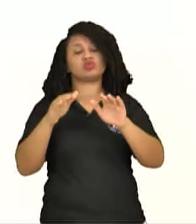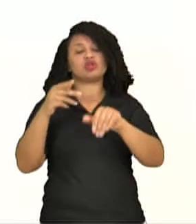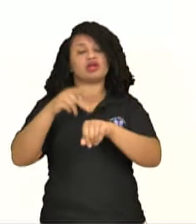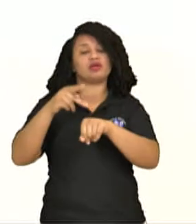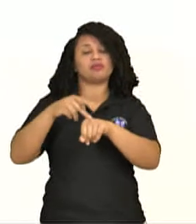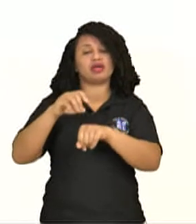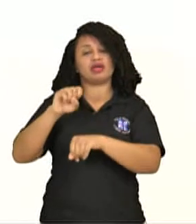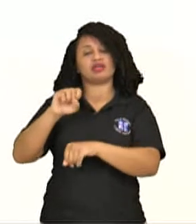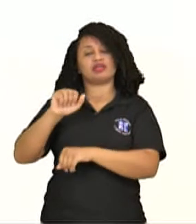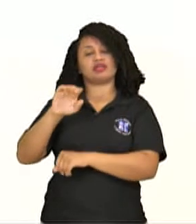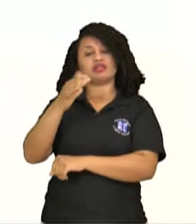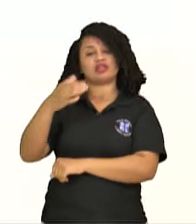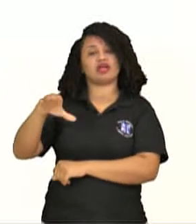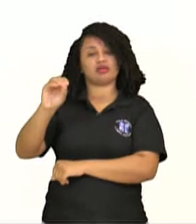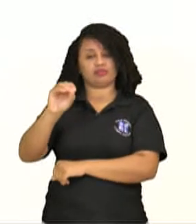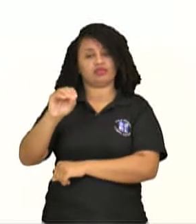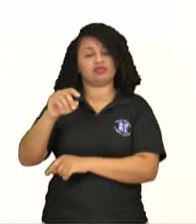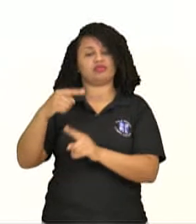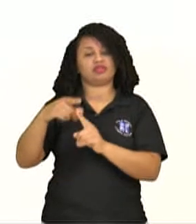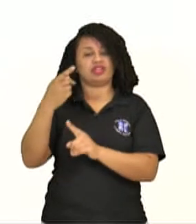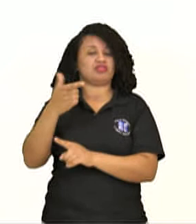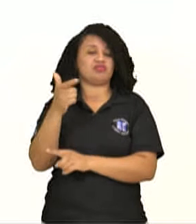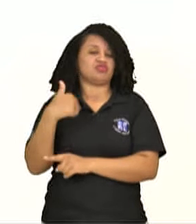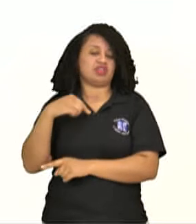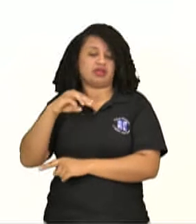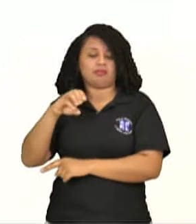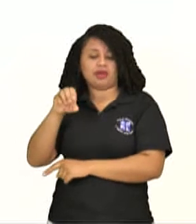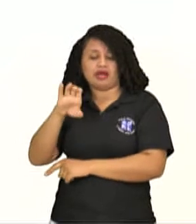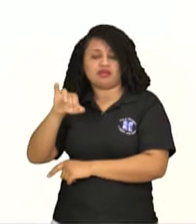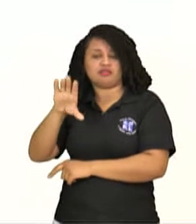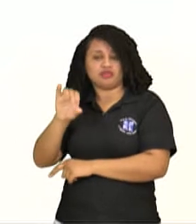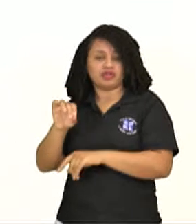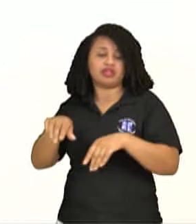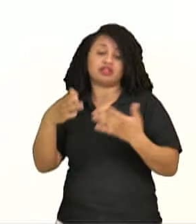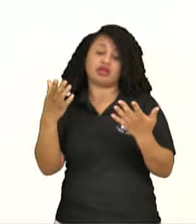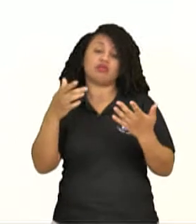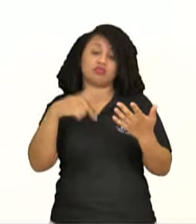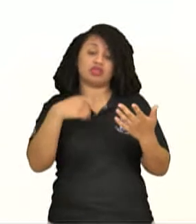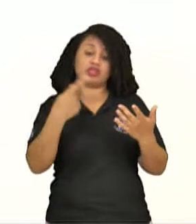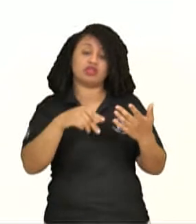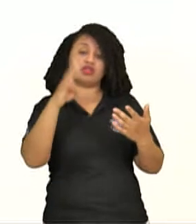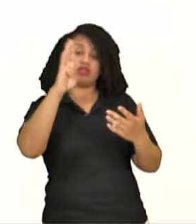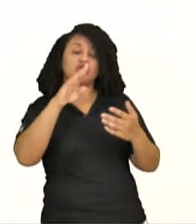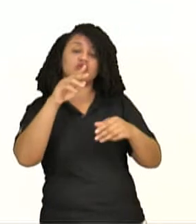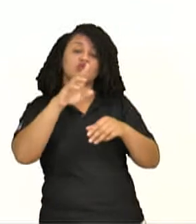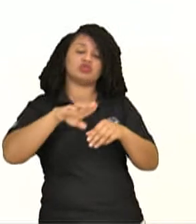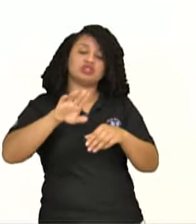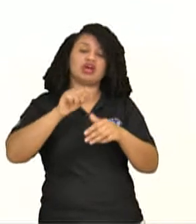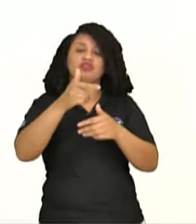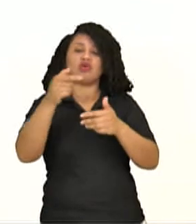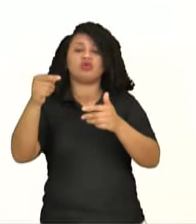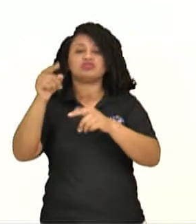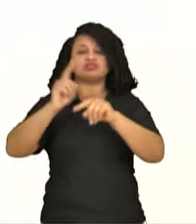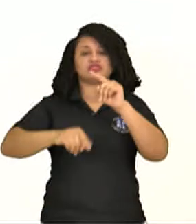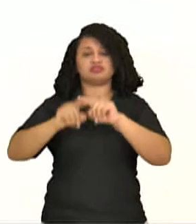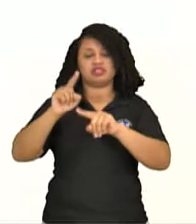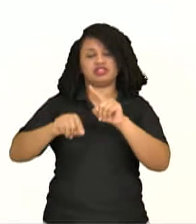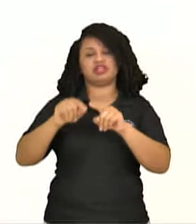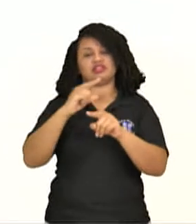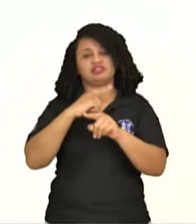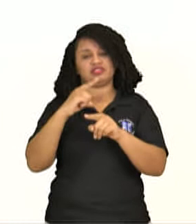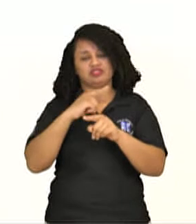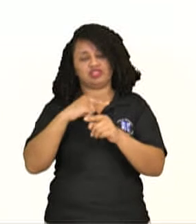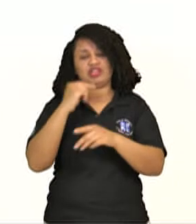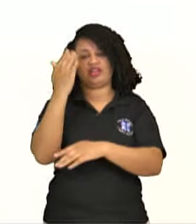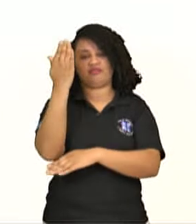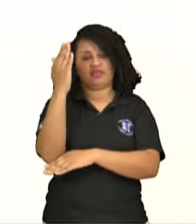que no Brasil não existia tanto o mármore, né, então a gente começava a utilizar a taipa, as talhas de madeira,